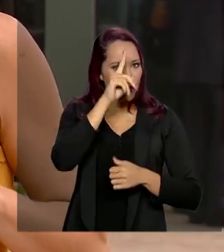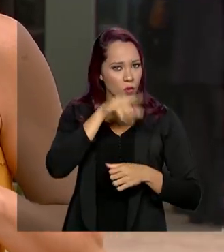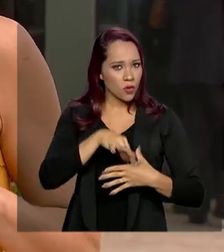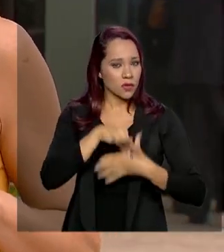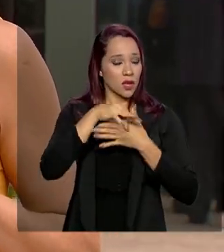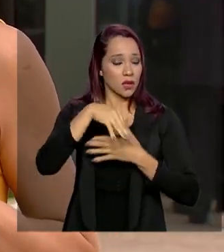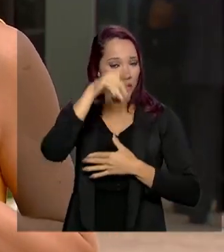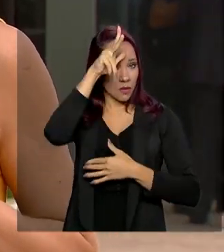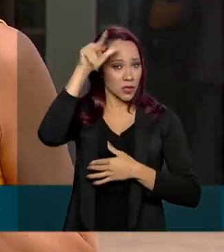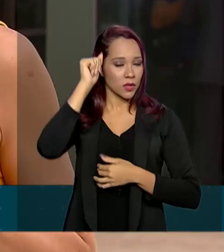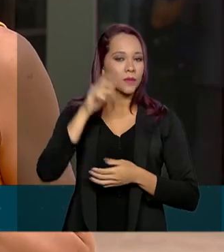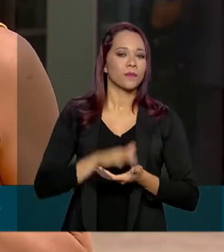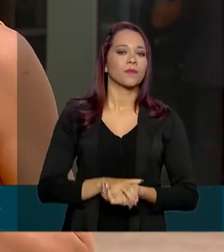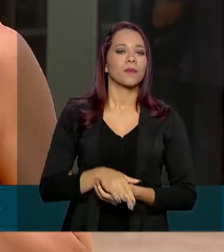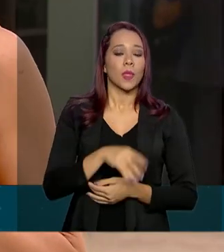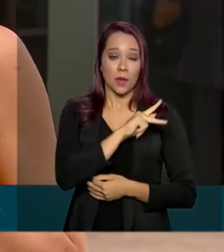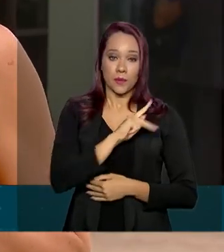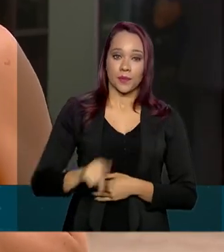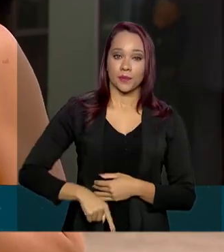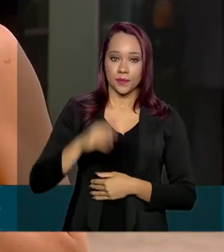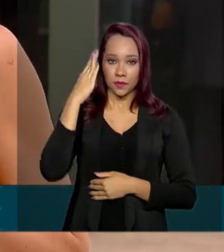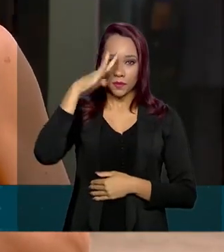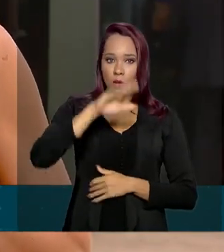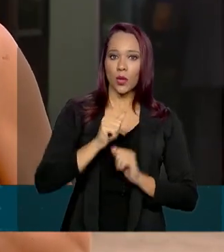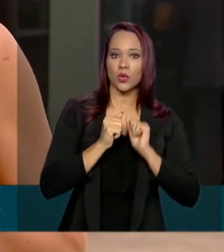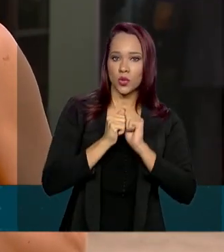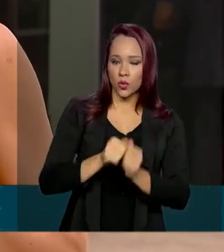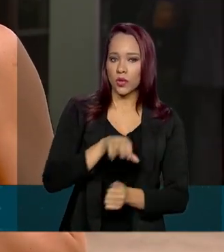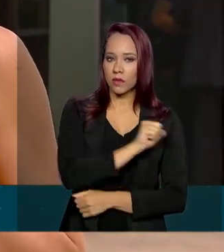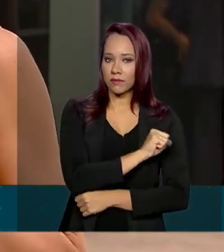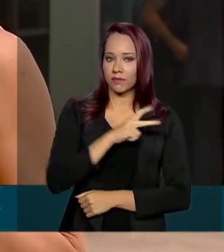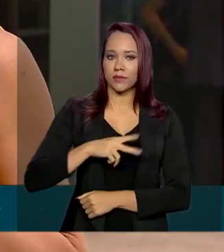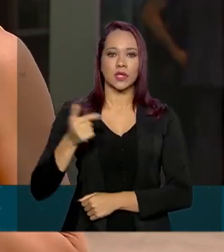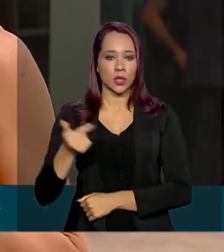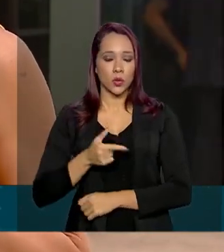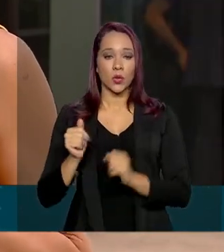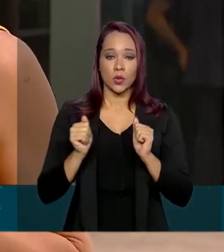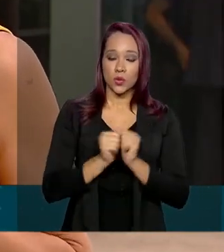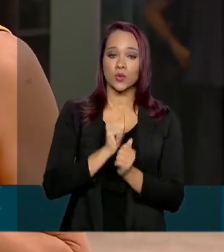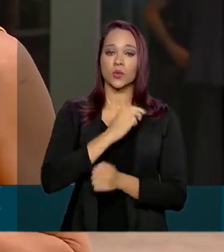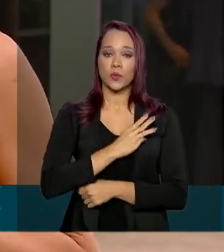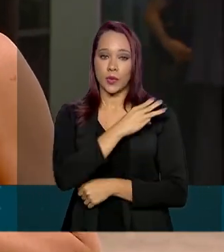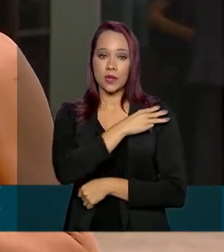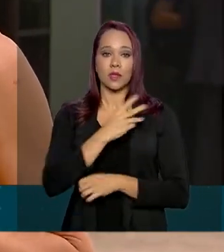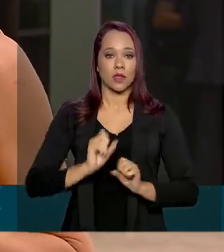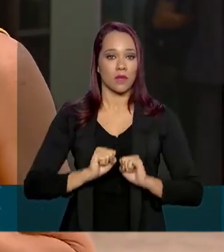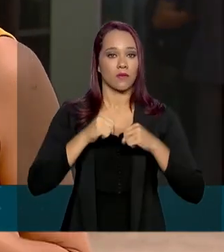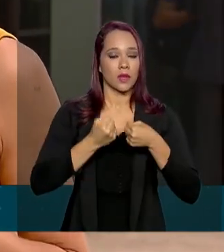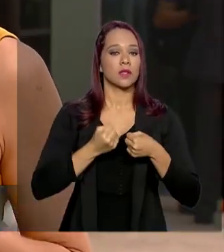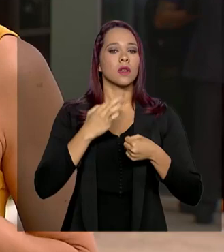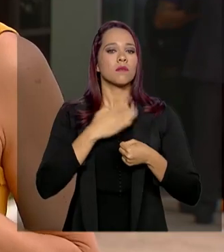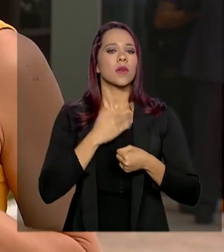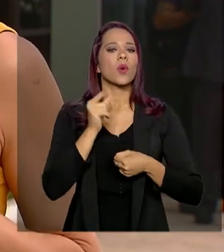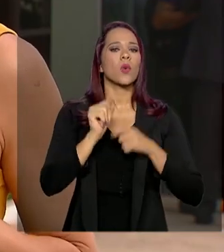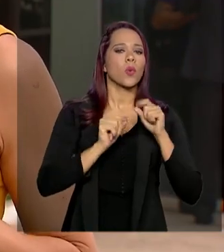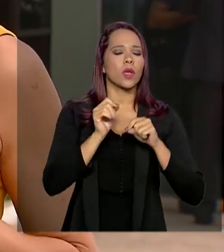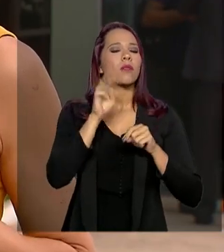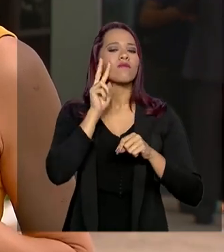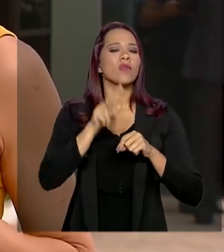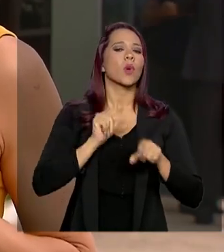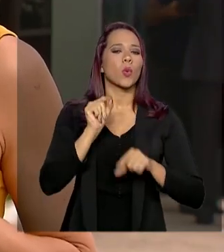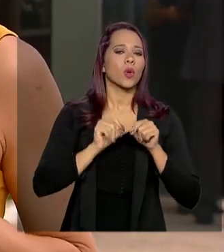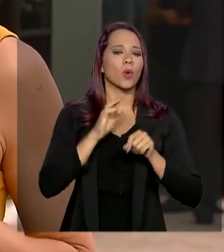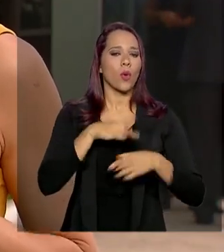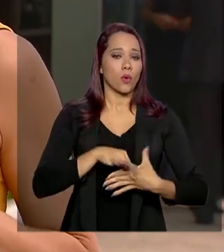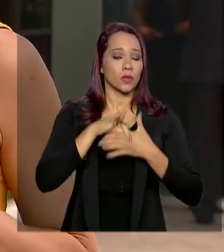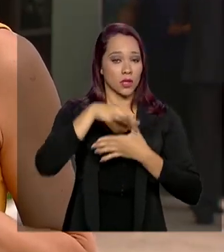presidente Jair Bolsonaro se uniu ao vice-presidente e ao ministro da Defesa para tratar do Conselho da Amazônia. Um decreto